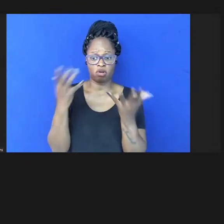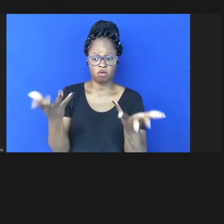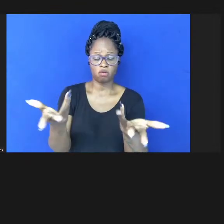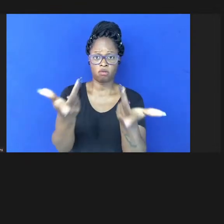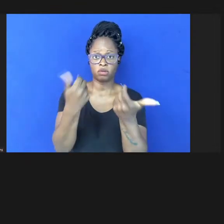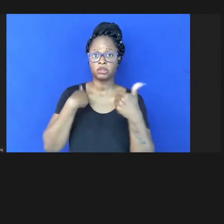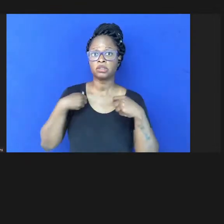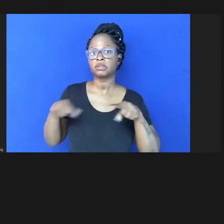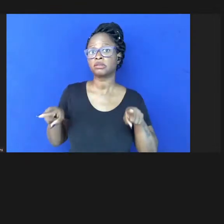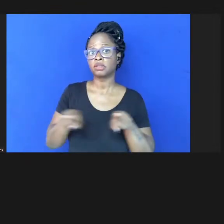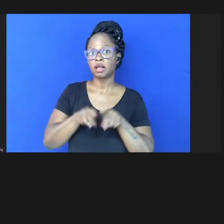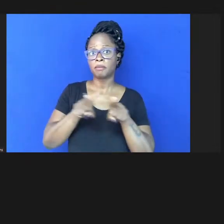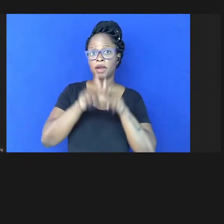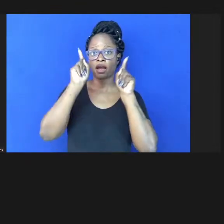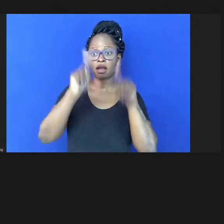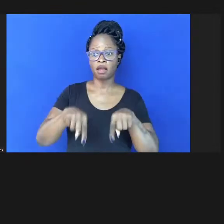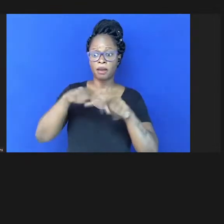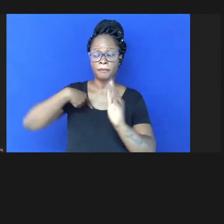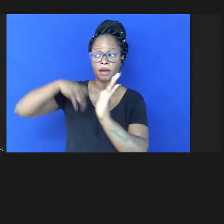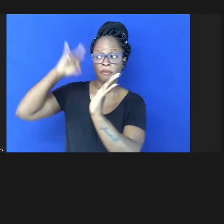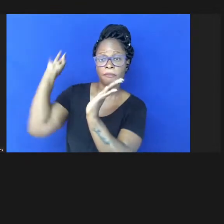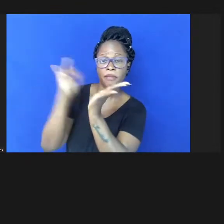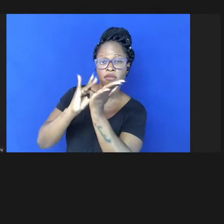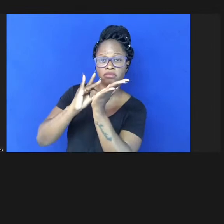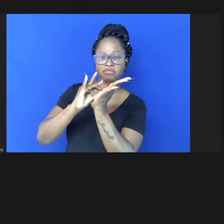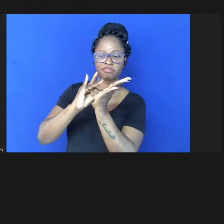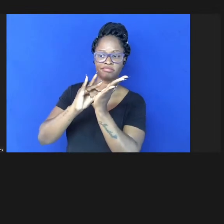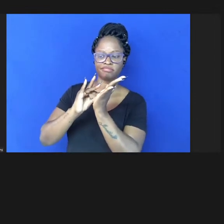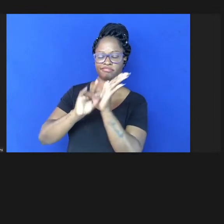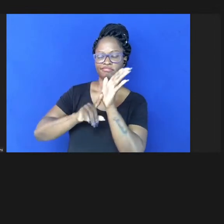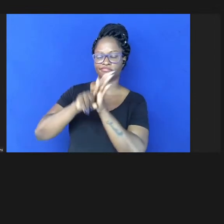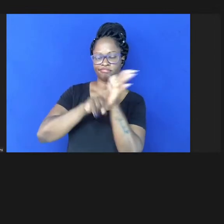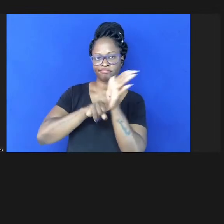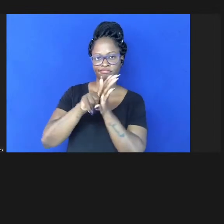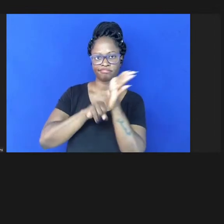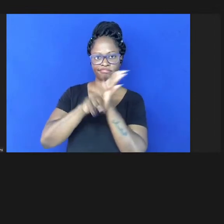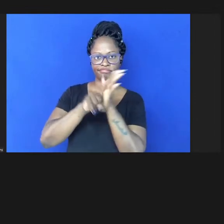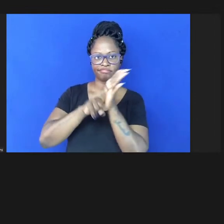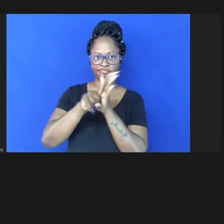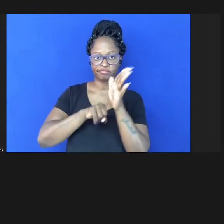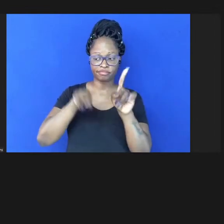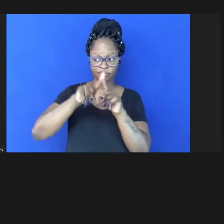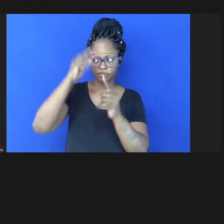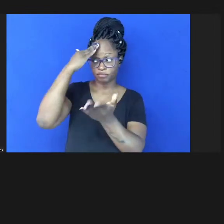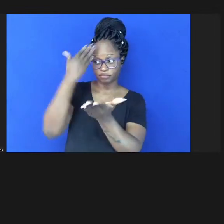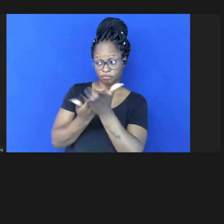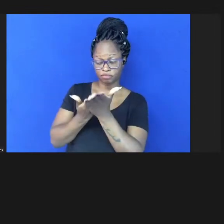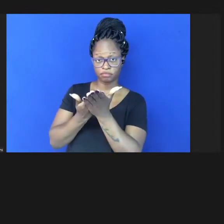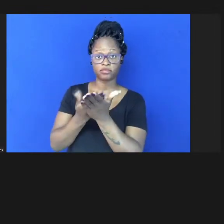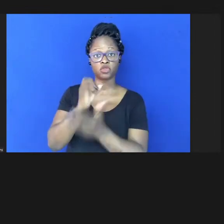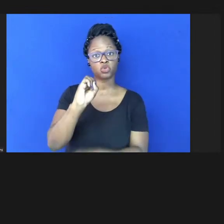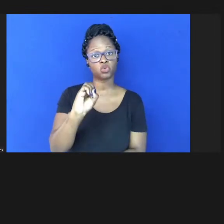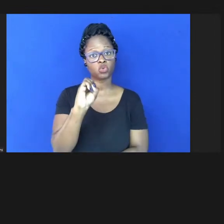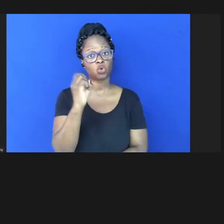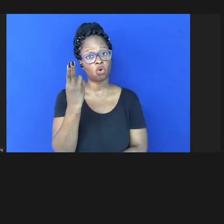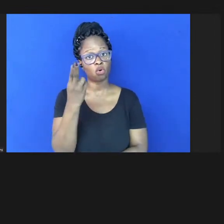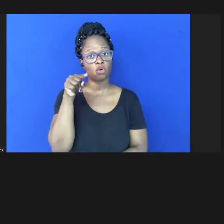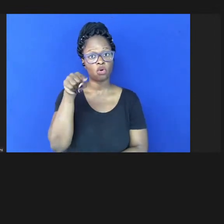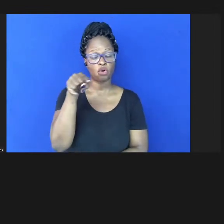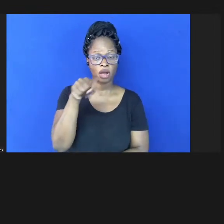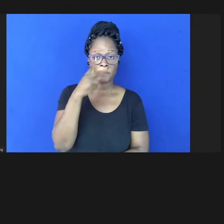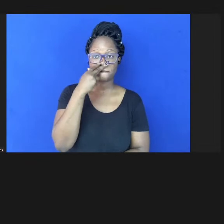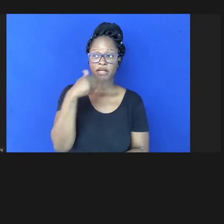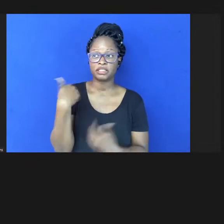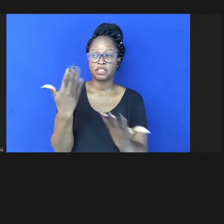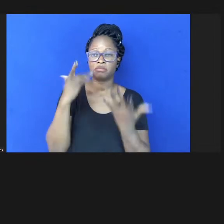mesmo da sua veracidade e da sua confiabilidade ou então essa open